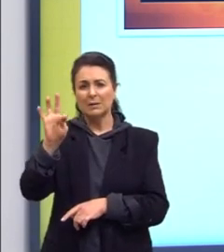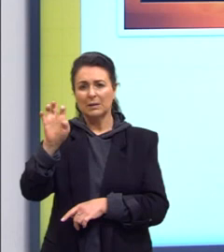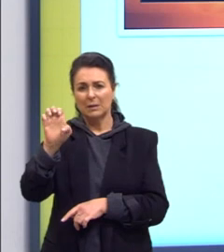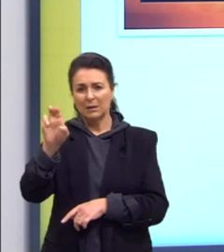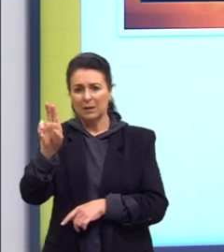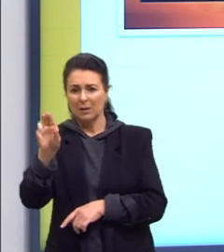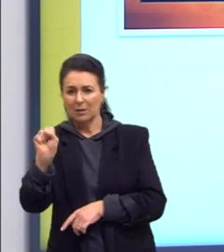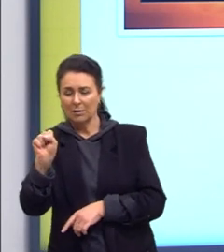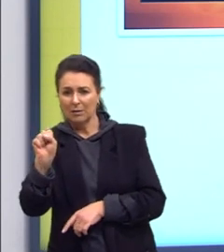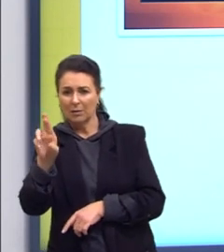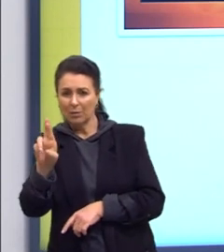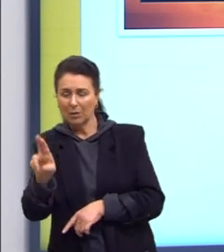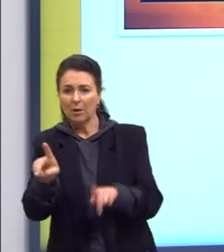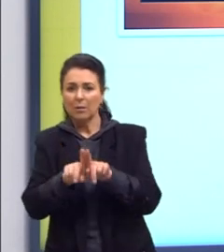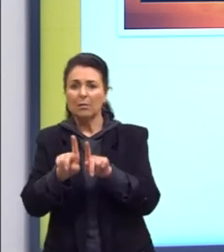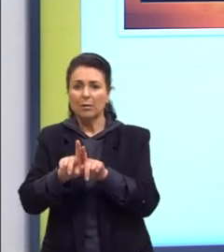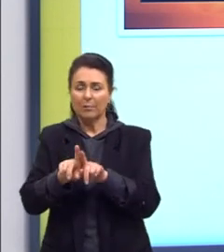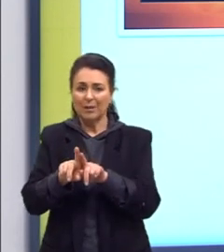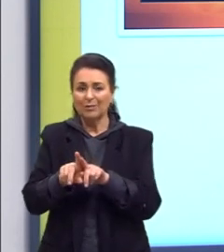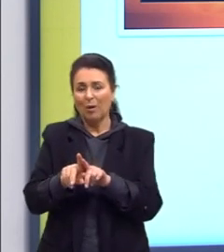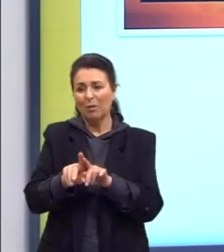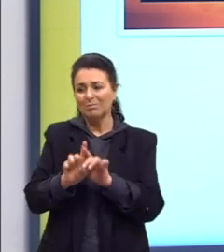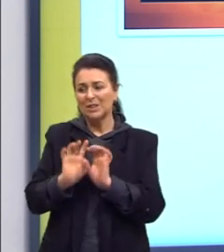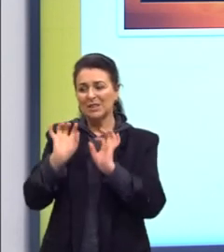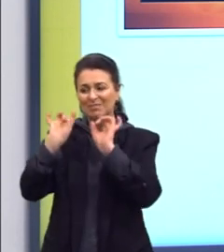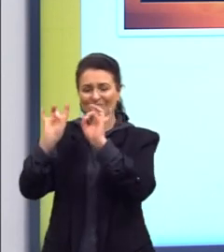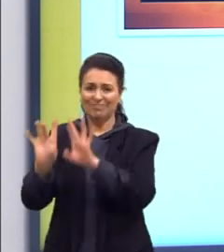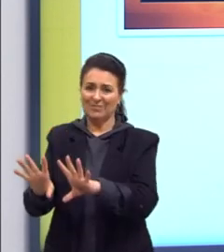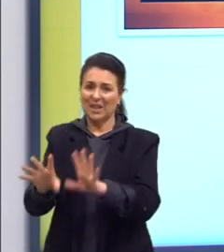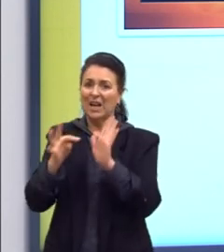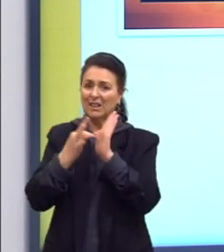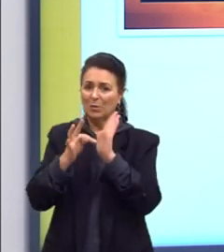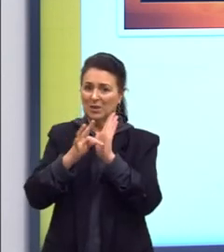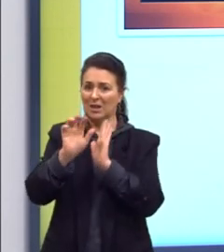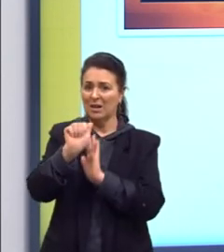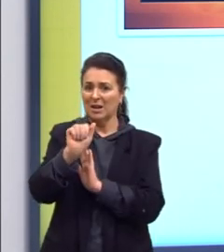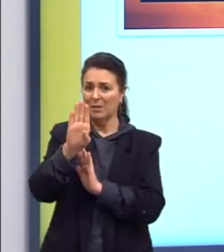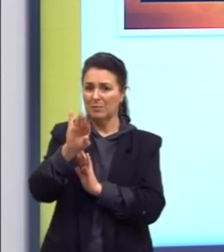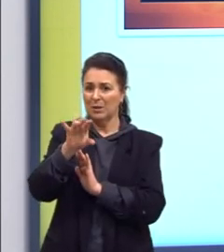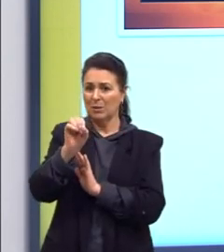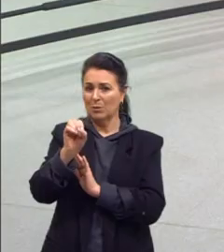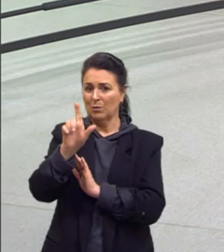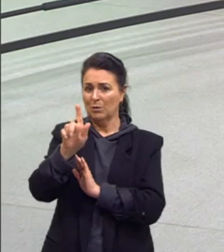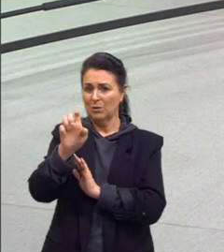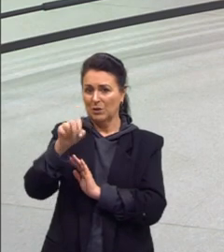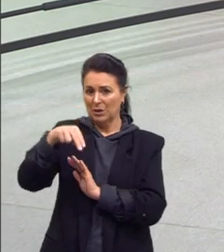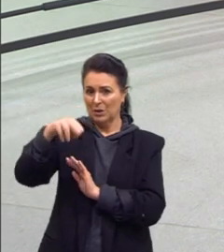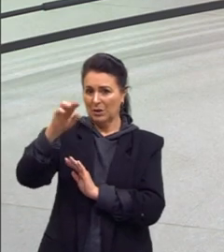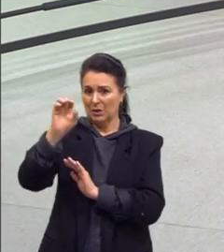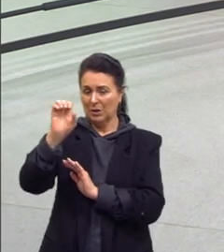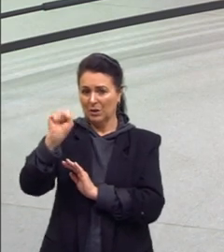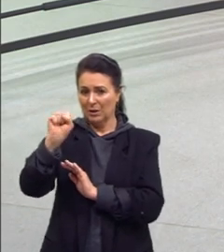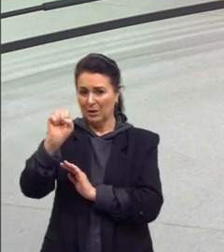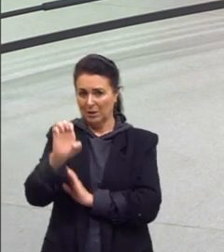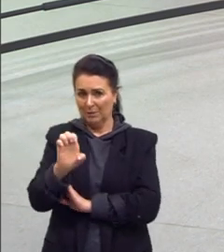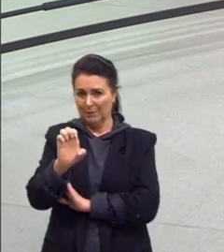definitivamente a teoria da abiogênese. Certo, gente? Então, vou mostrar para vocês aqui bem rapidinho.